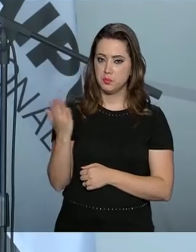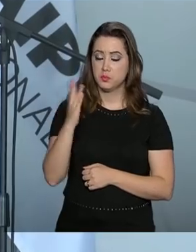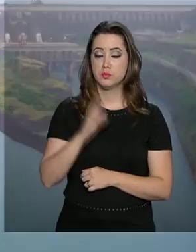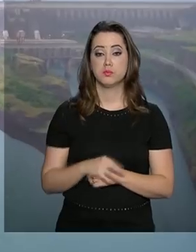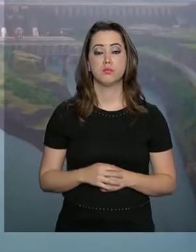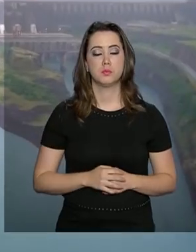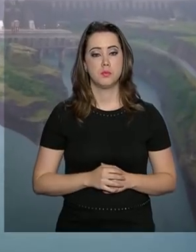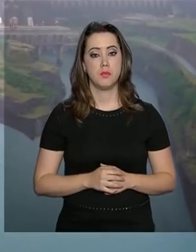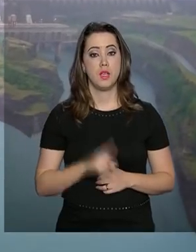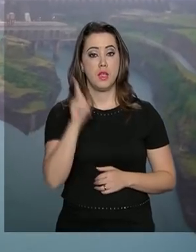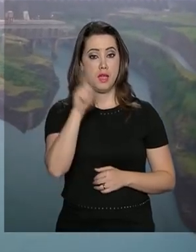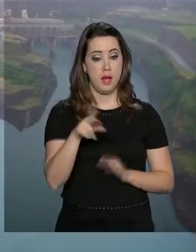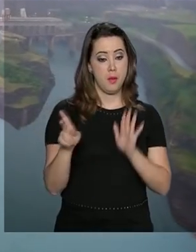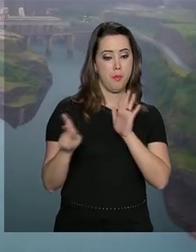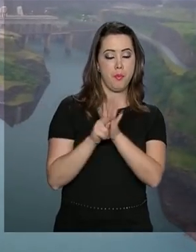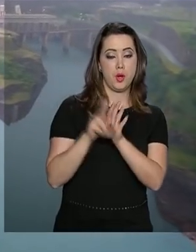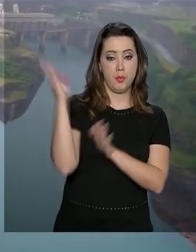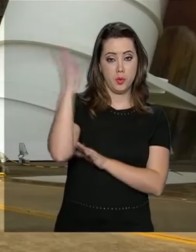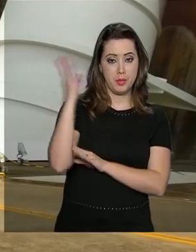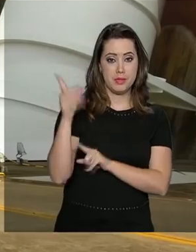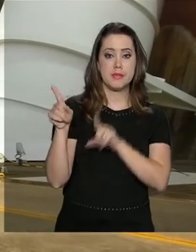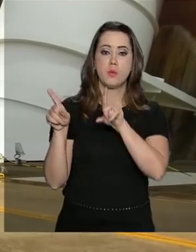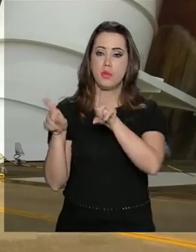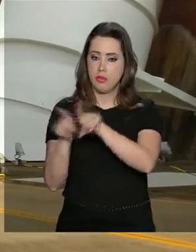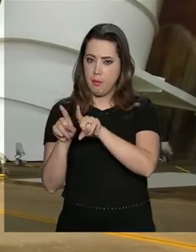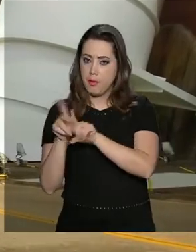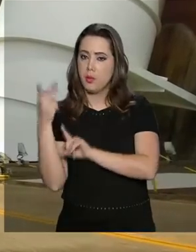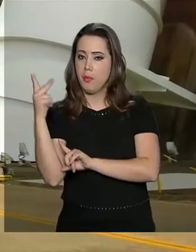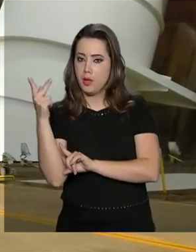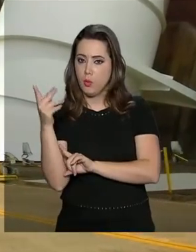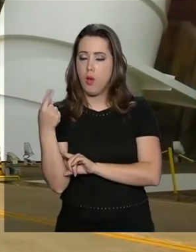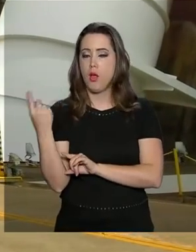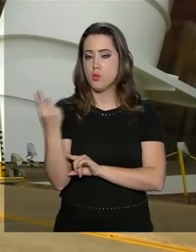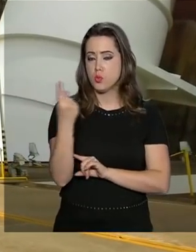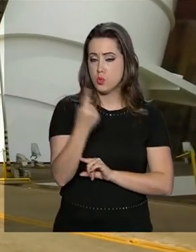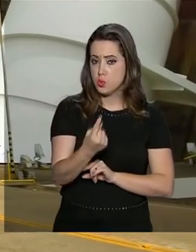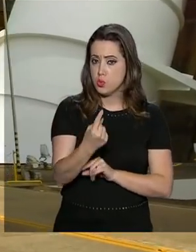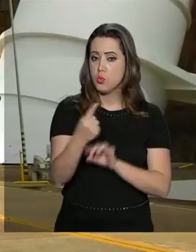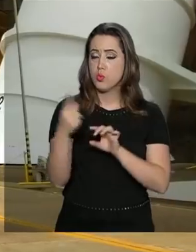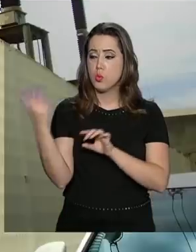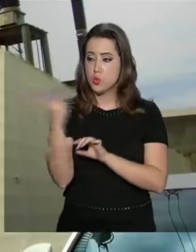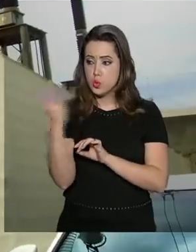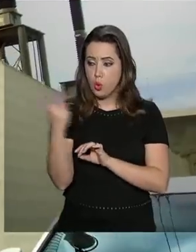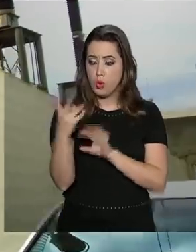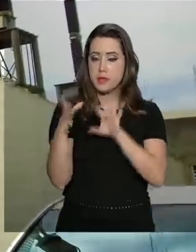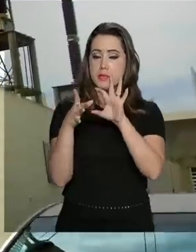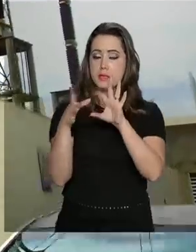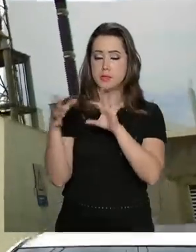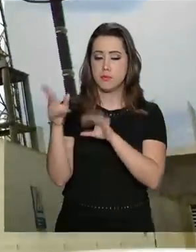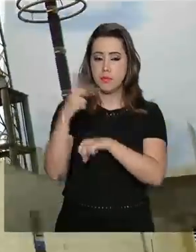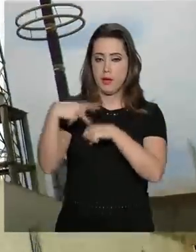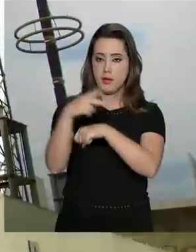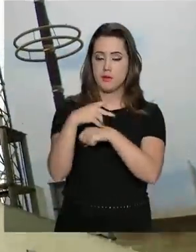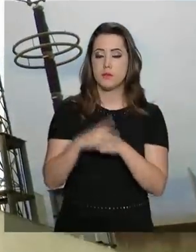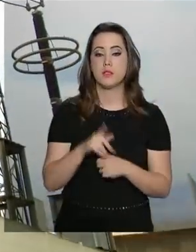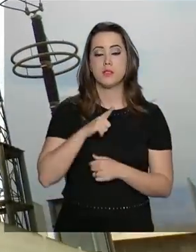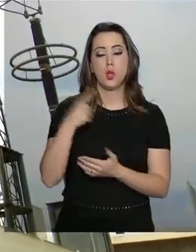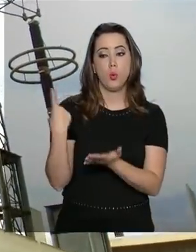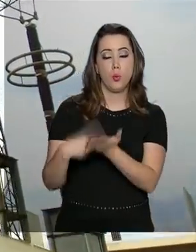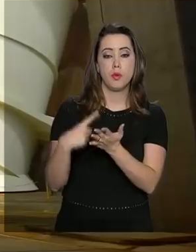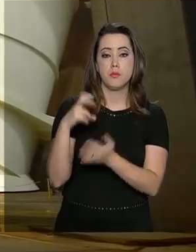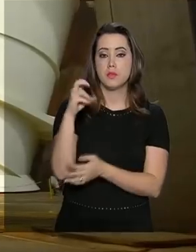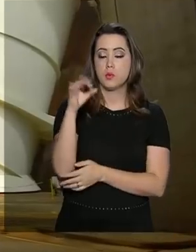A usina pertence ao Brasil e ao Paraguai. Pelo acordo, países têm direito a 50% da energia